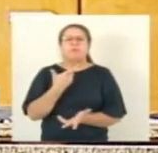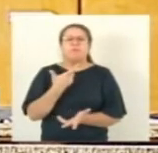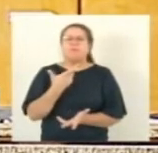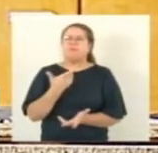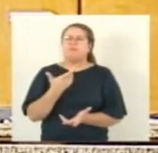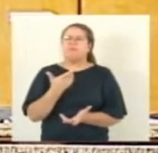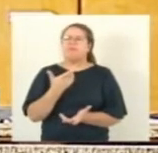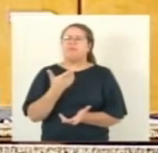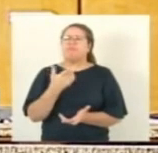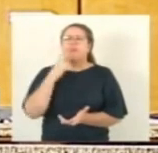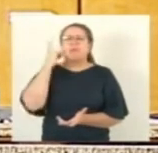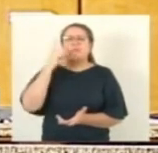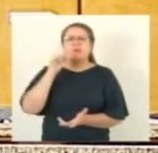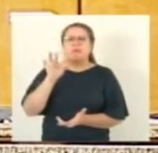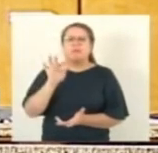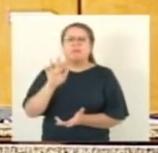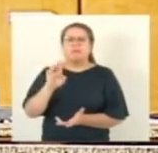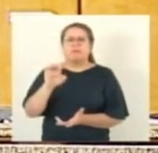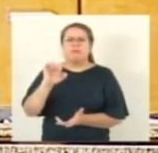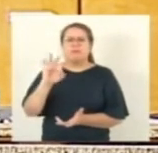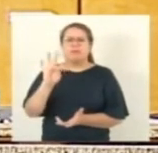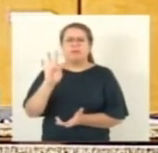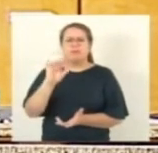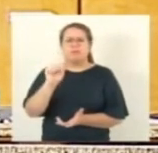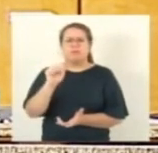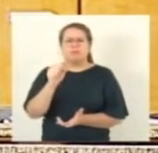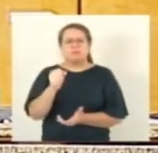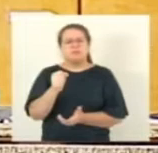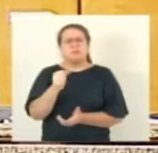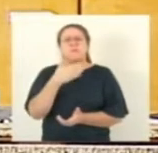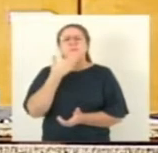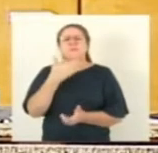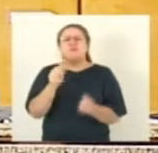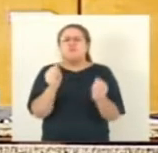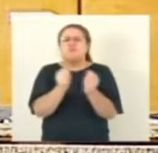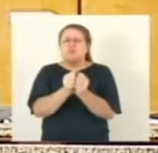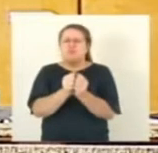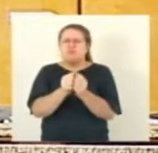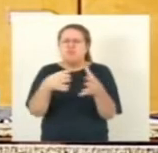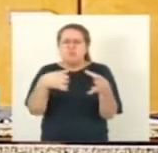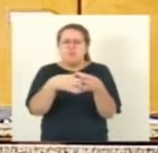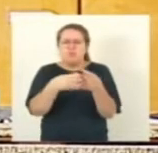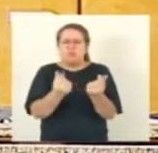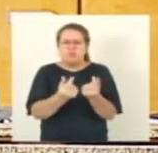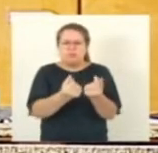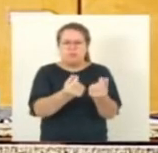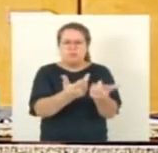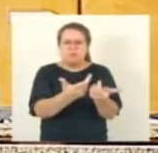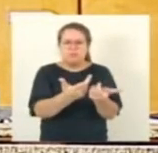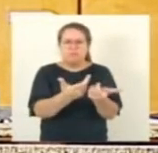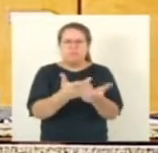O deputado Freitas está pedindo para fazer em conjunto, na Comissão de Finanças...